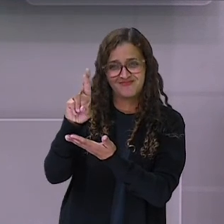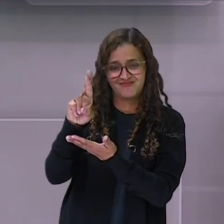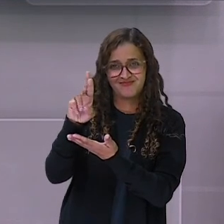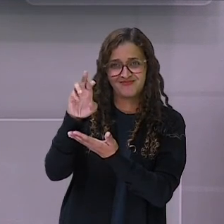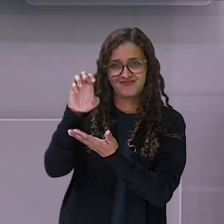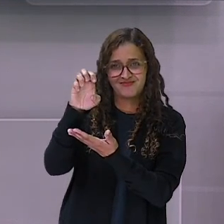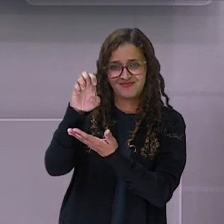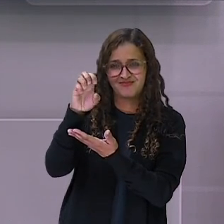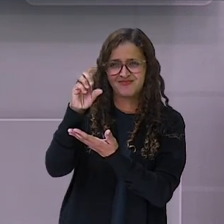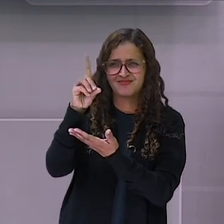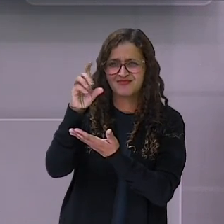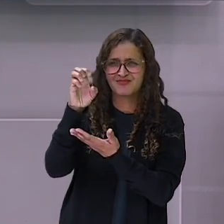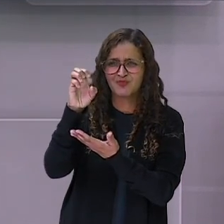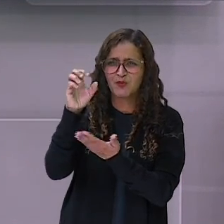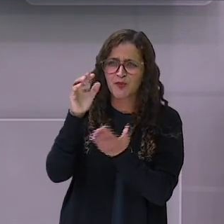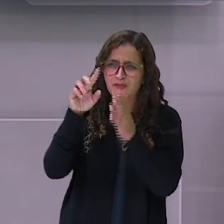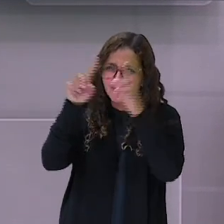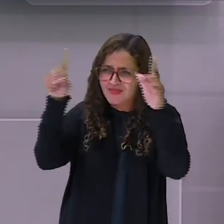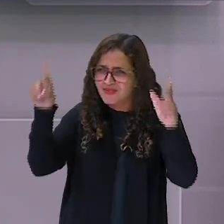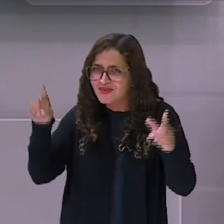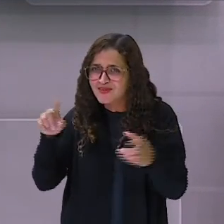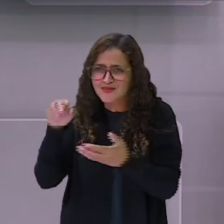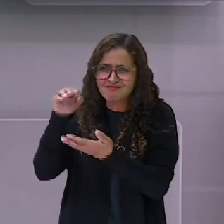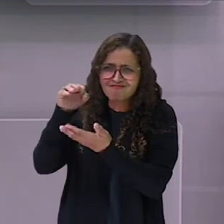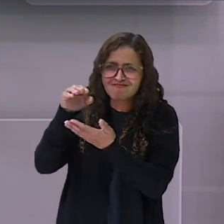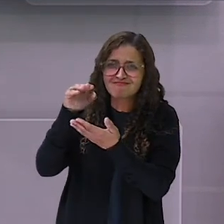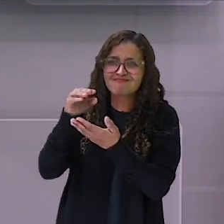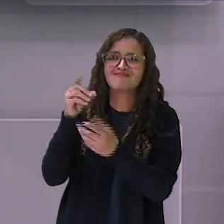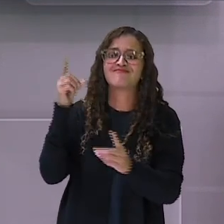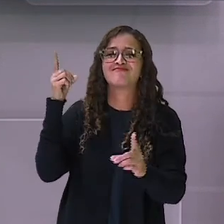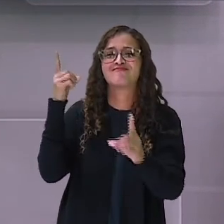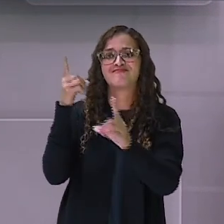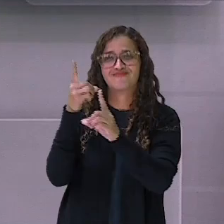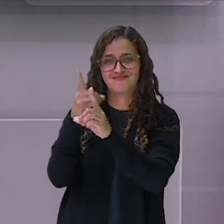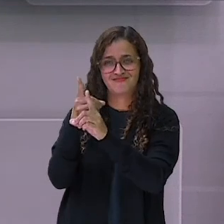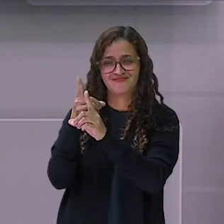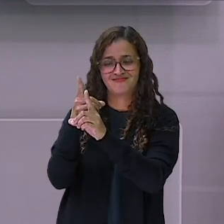aqui bem no meio do nosso quadro. Encontramos.